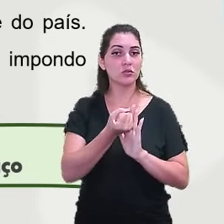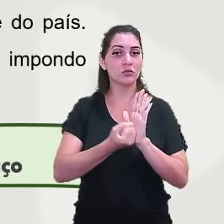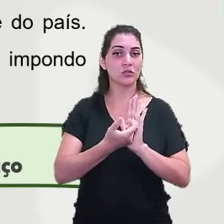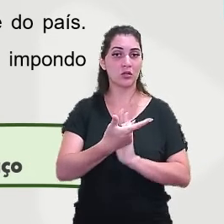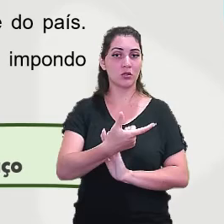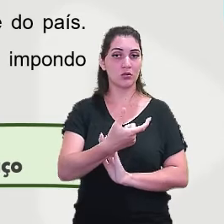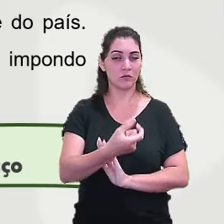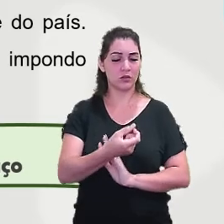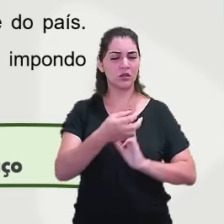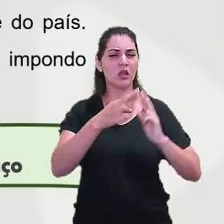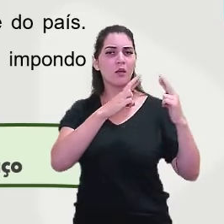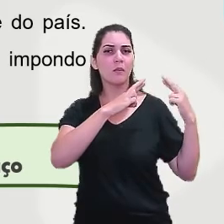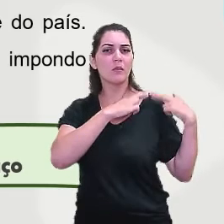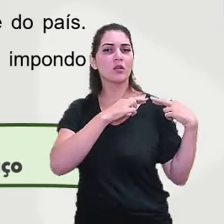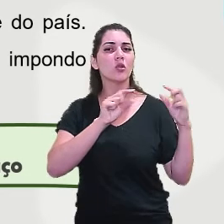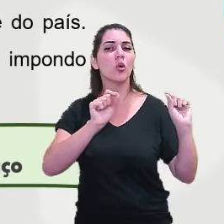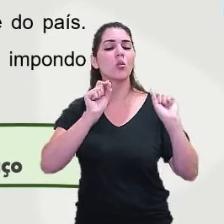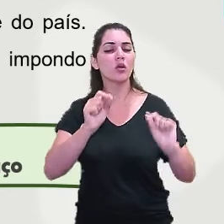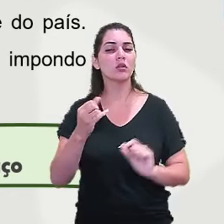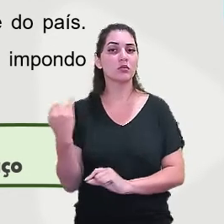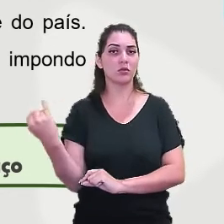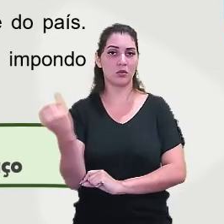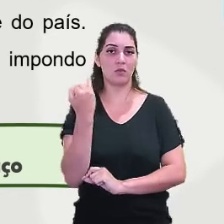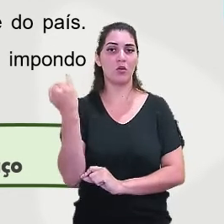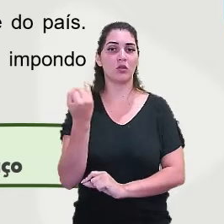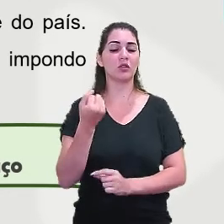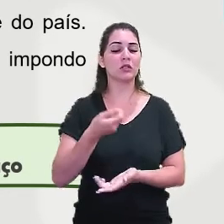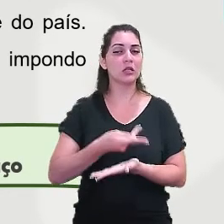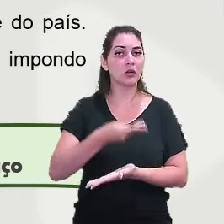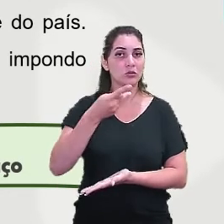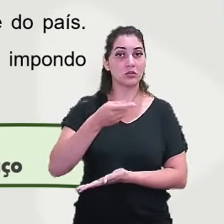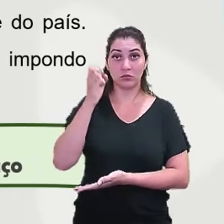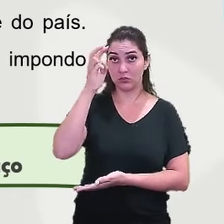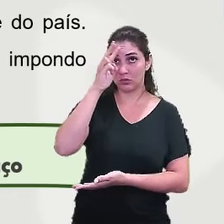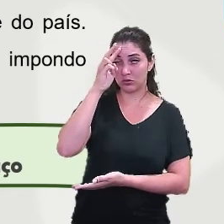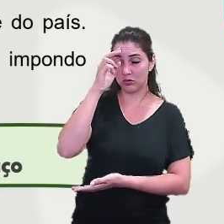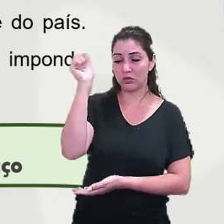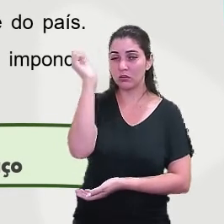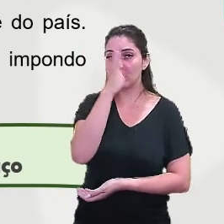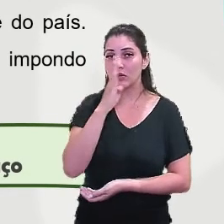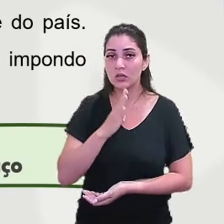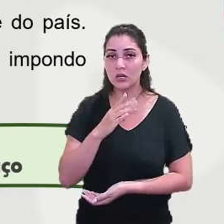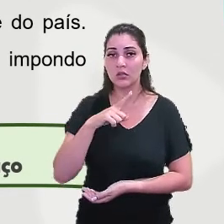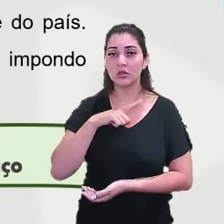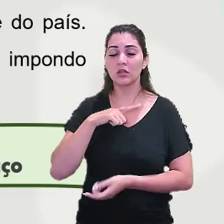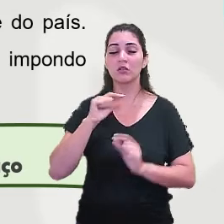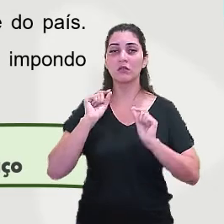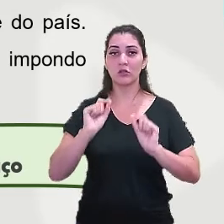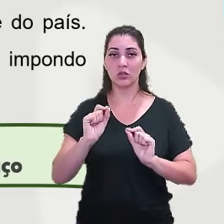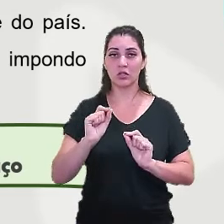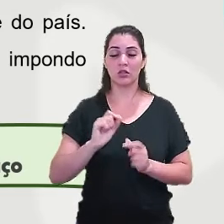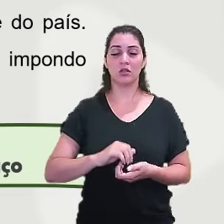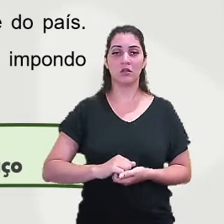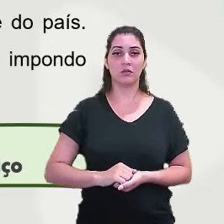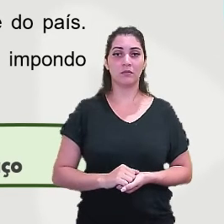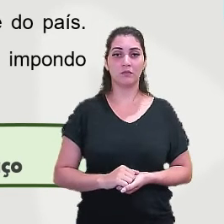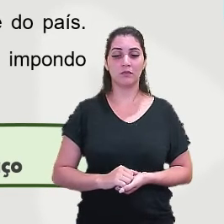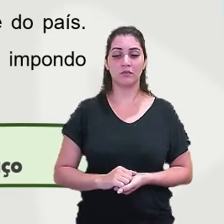representou o importante fenômeno social da história brasileira, constituído por indivíduos